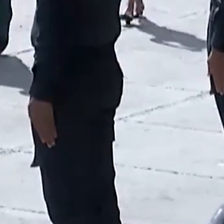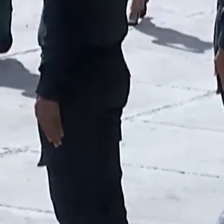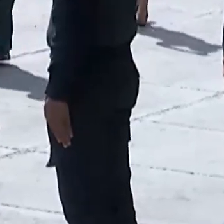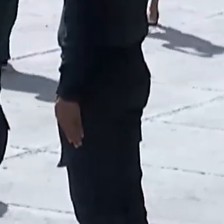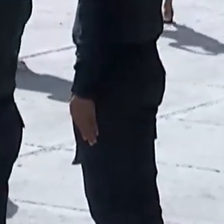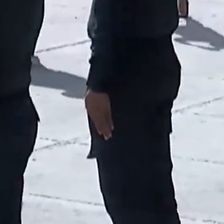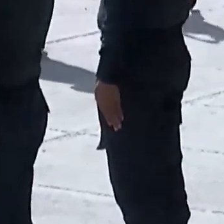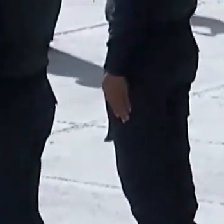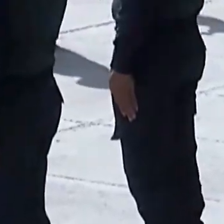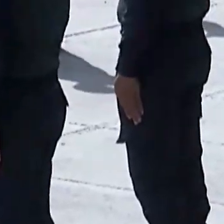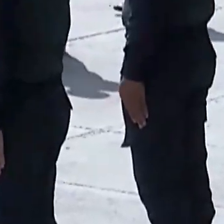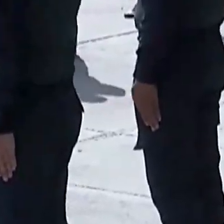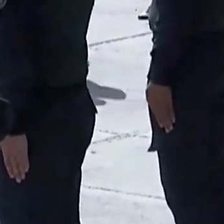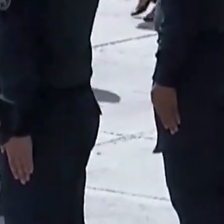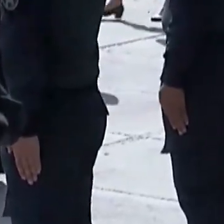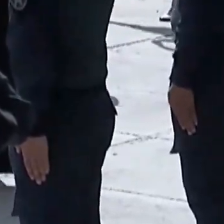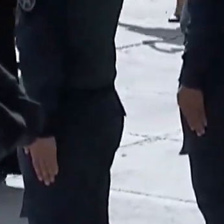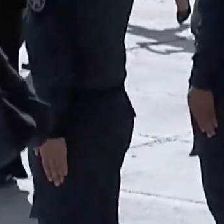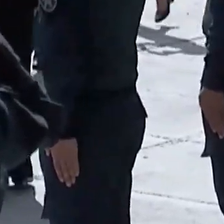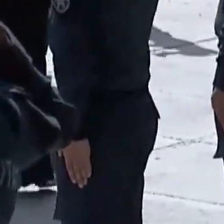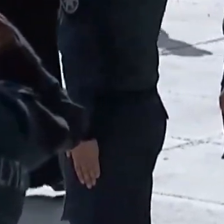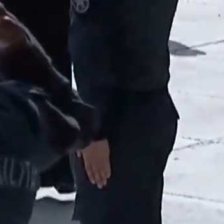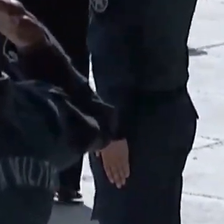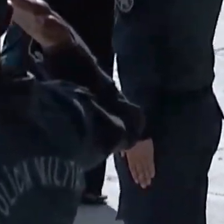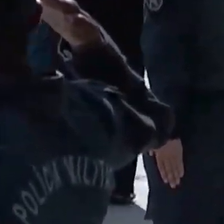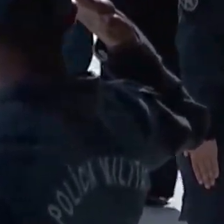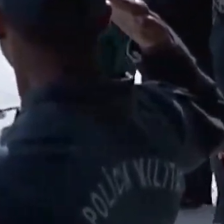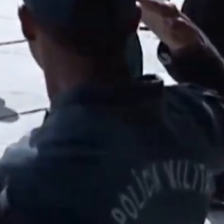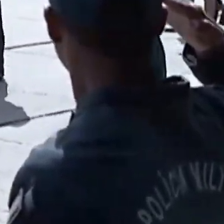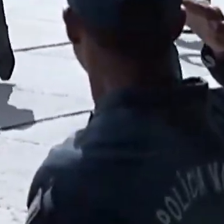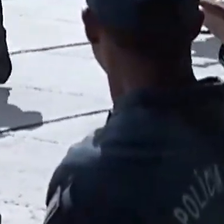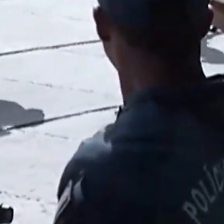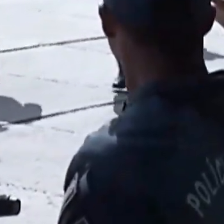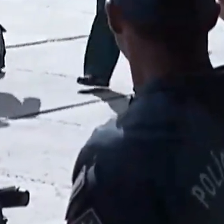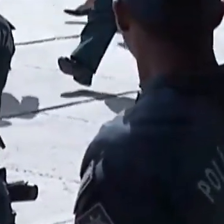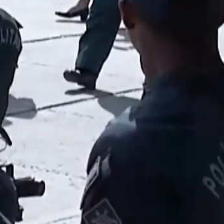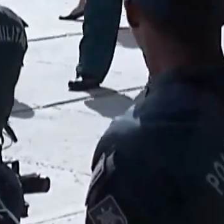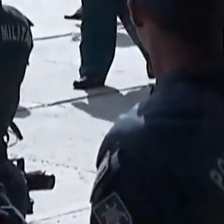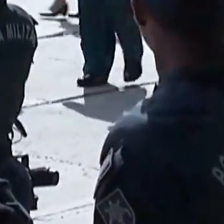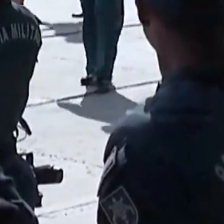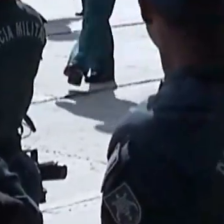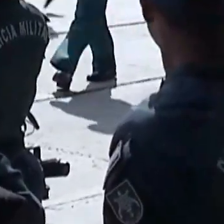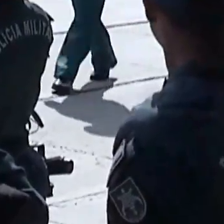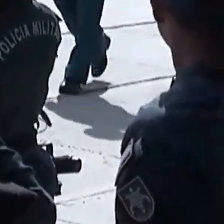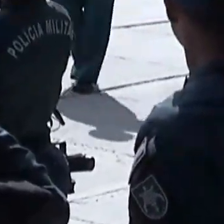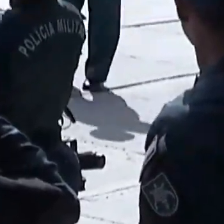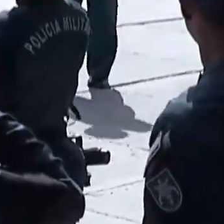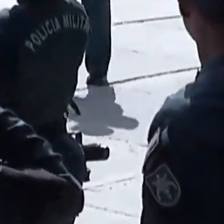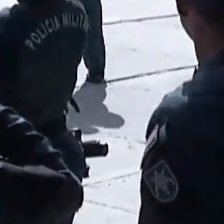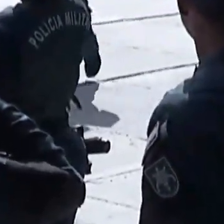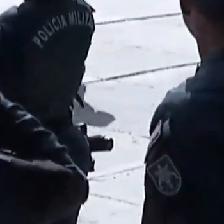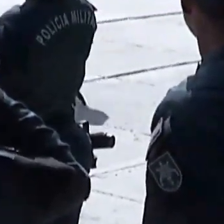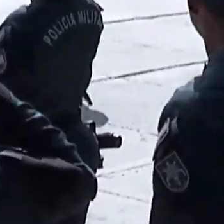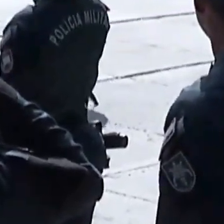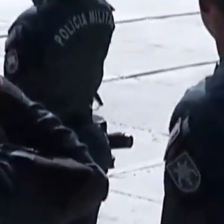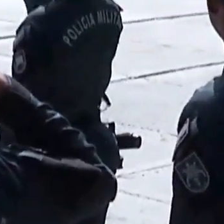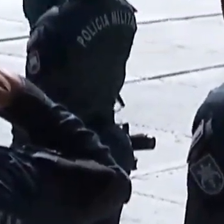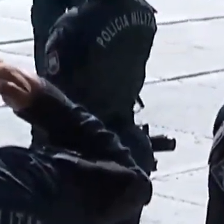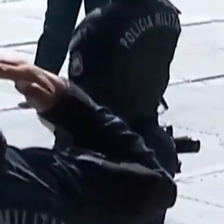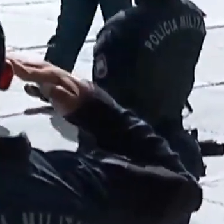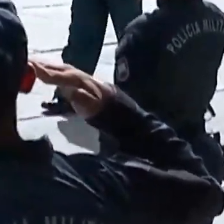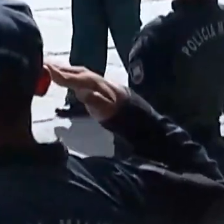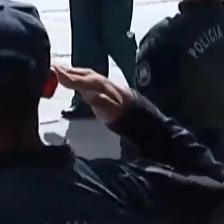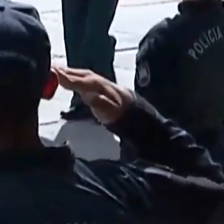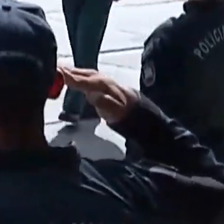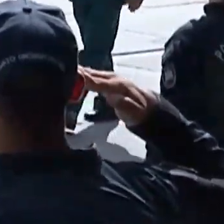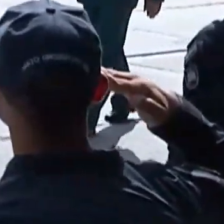o governador do estado, o atual mandatário, ele ao visitar a Assembleia na primeira sessão de cada ano, ele passa em revista